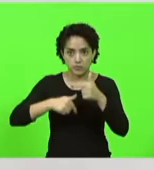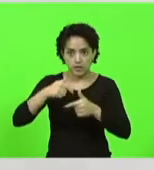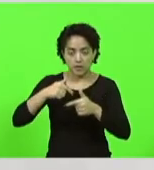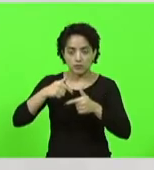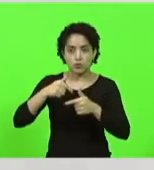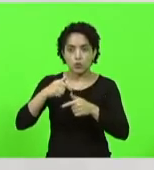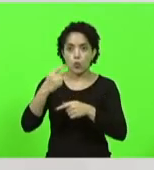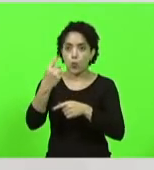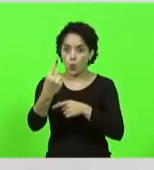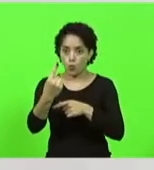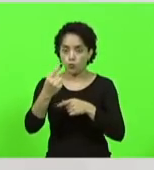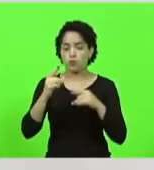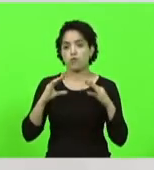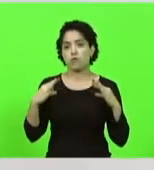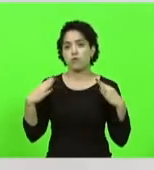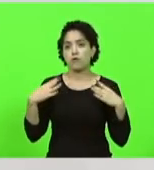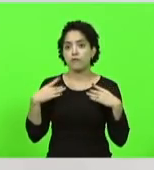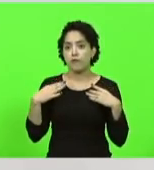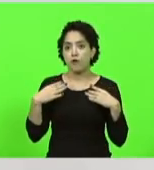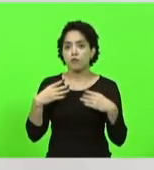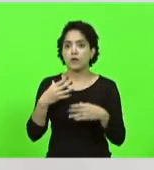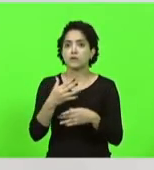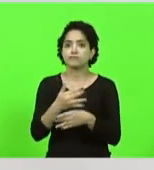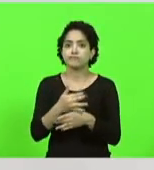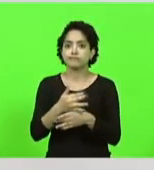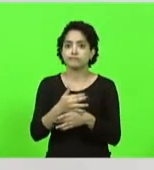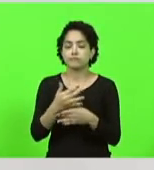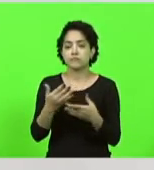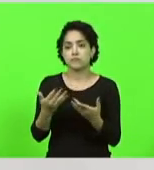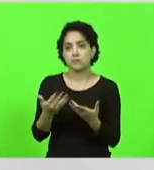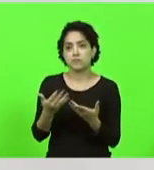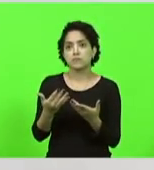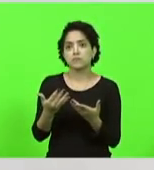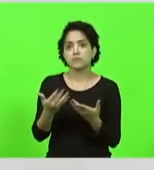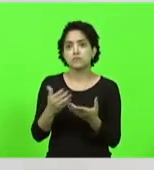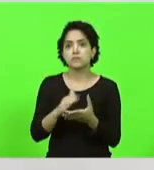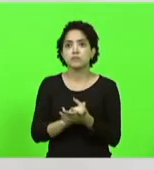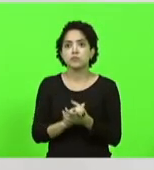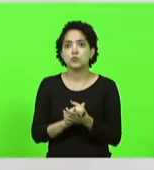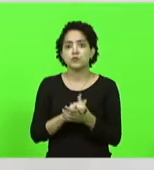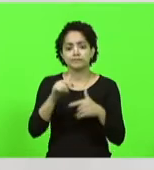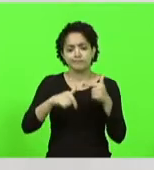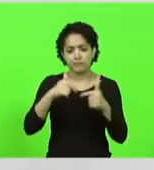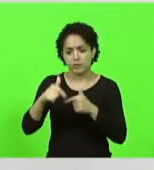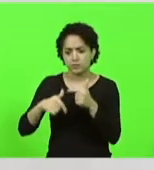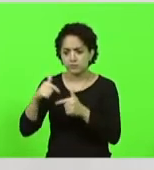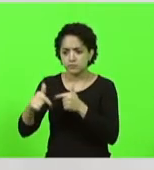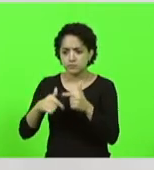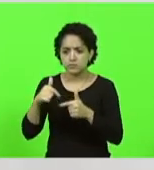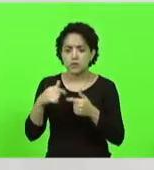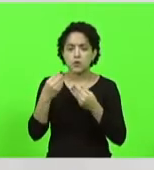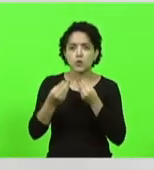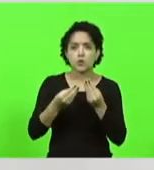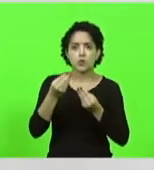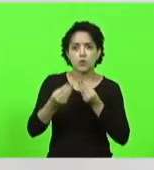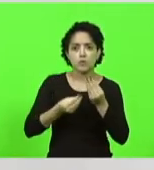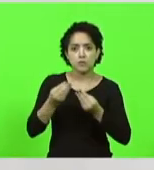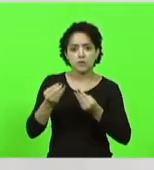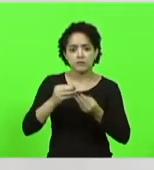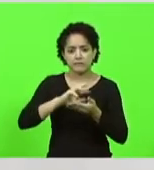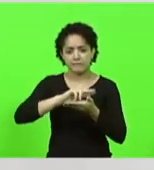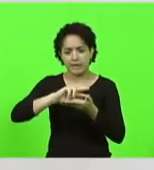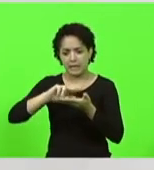por quê? porque eles estão acumulando funções me explica como é que eu acumulo funções